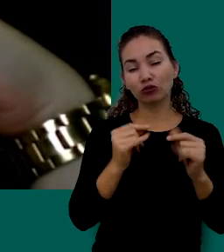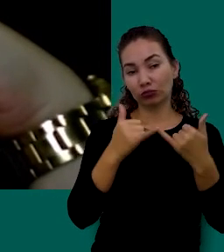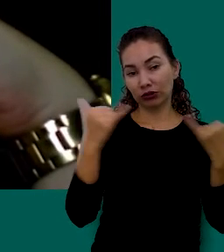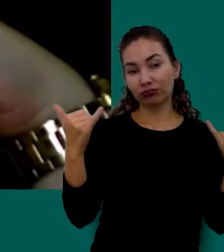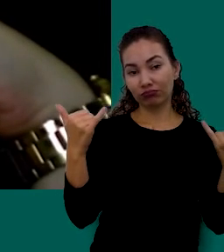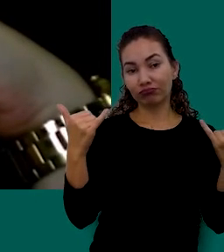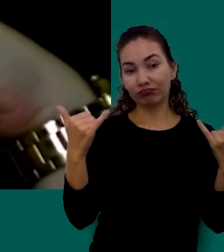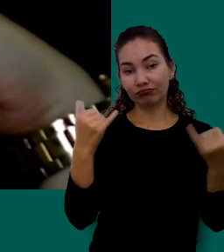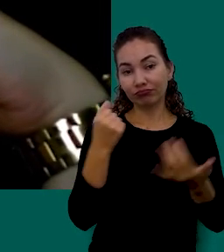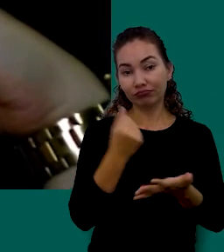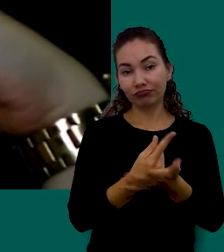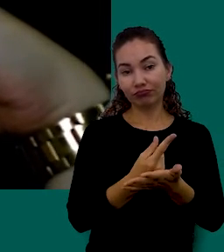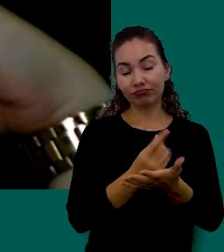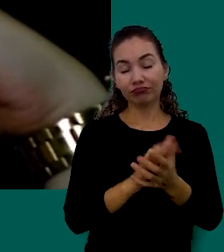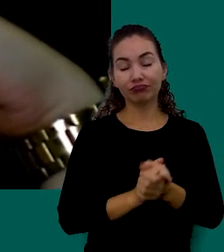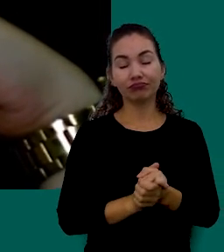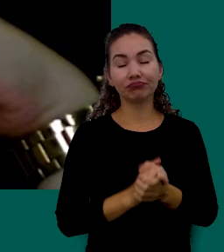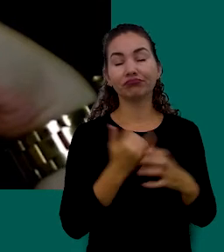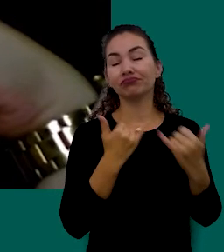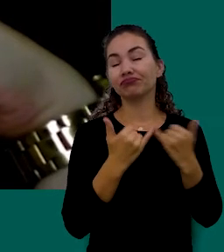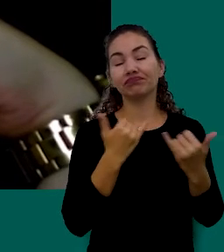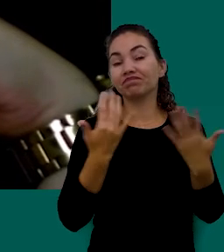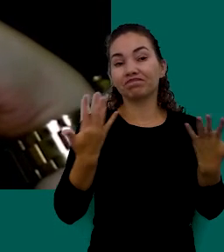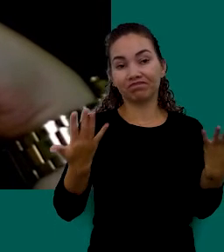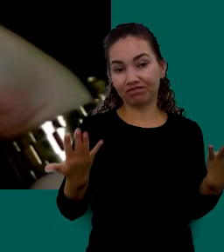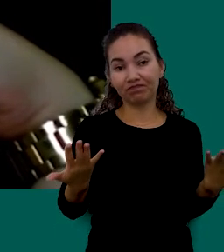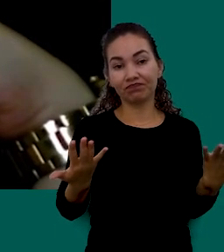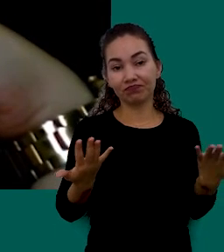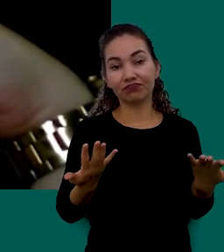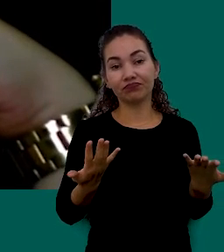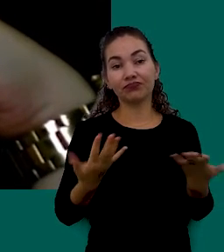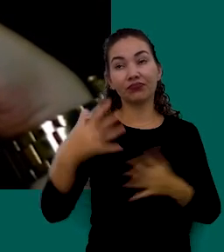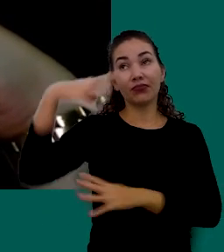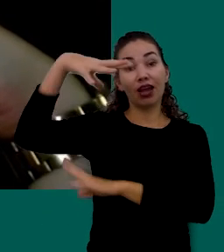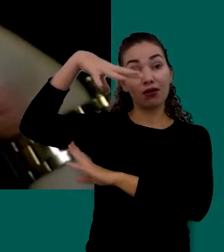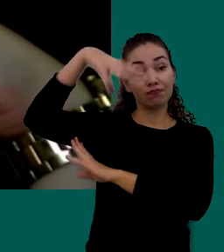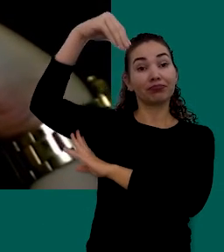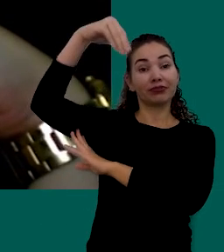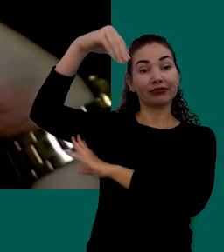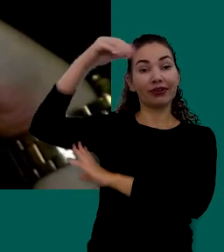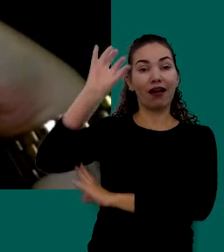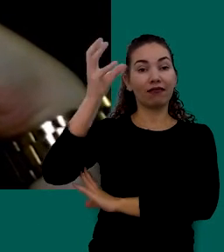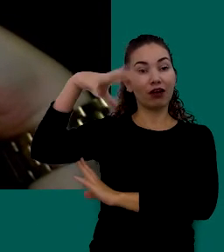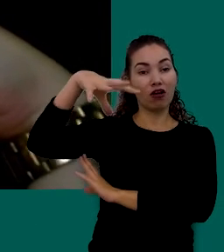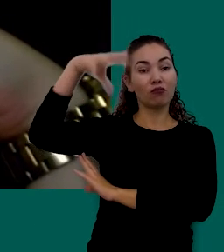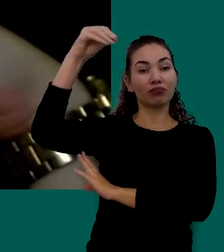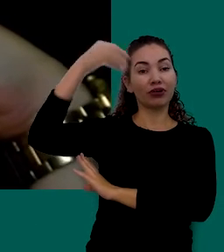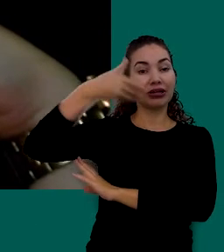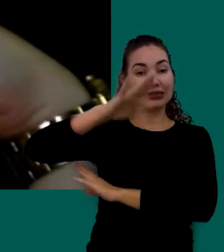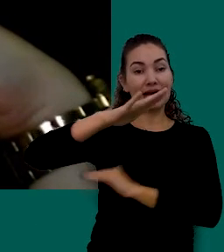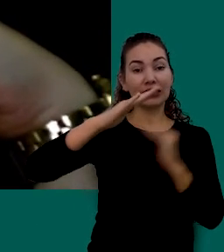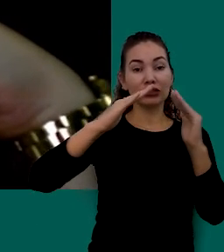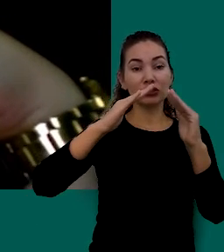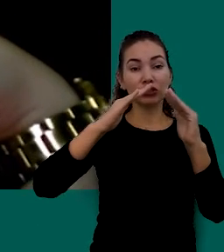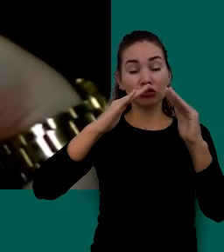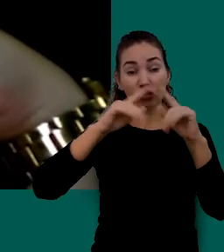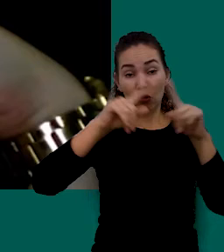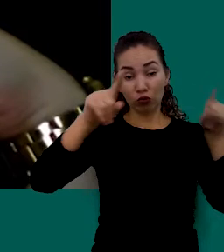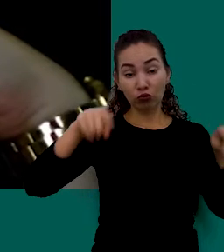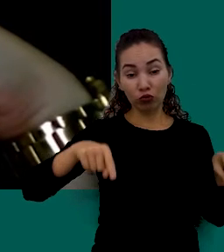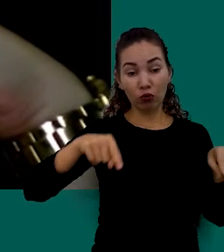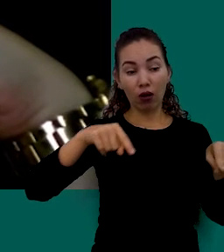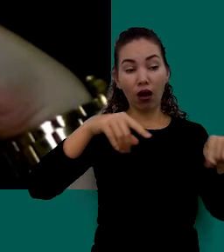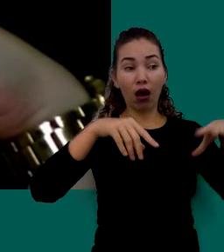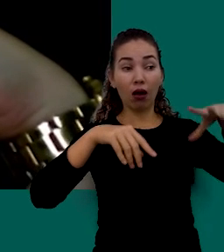Conta Como Por Exemplo Apagar As Luzes Então Ao Sair De Cada Ambiente Não Deixe